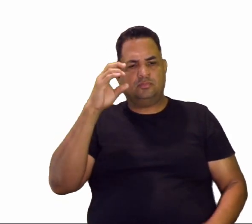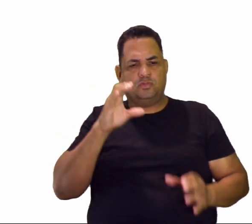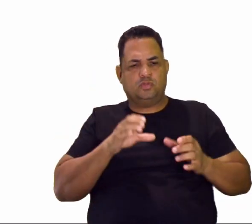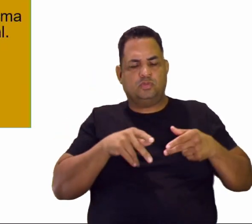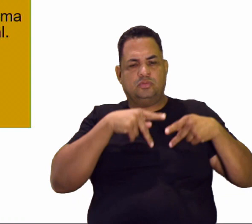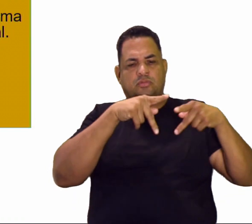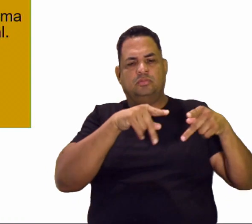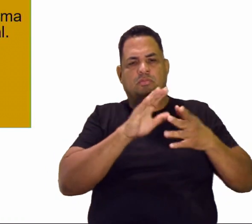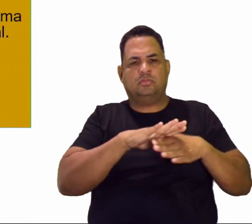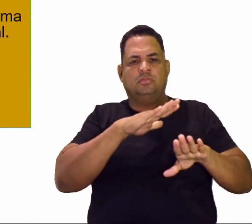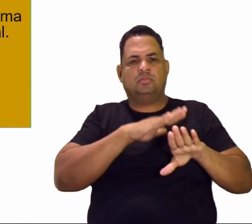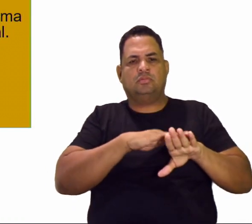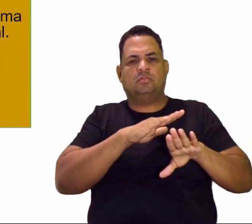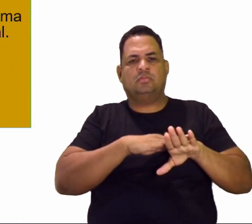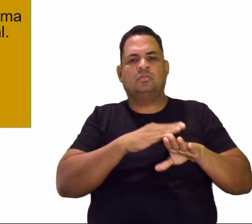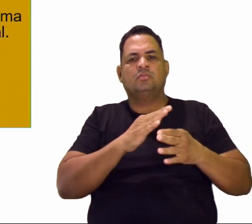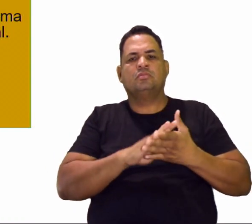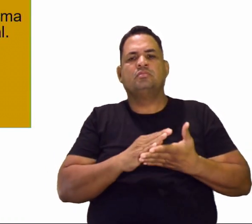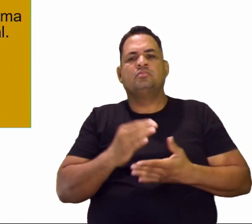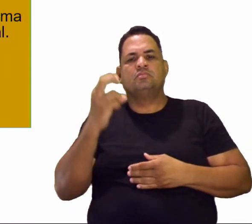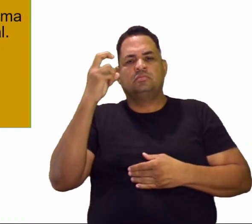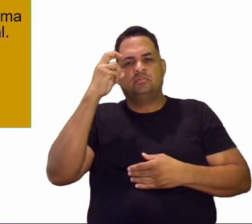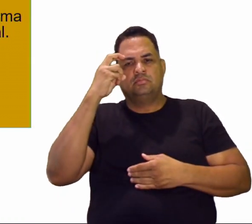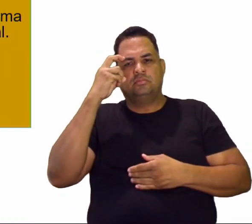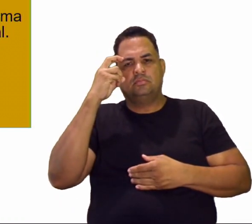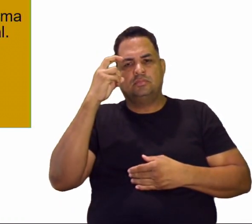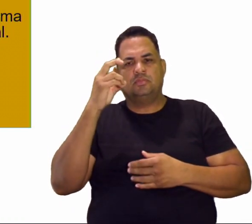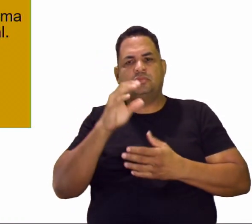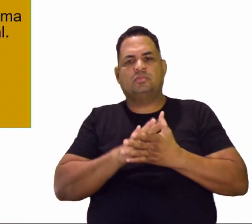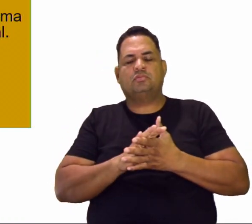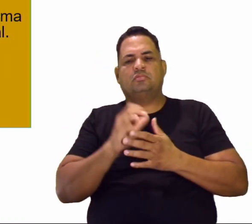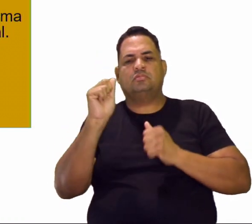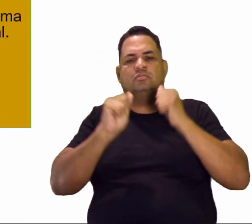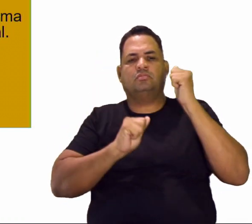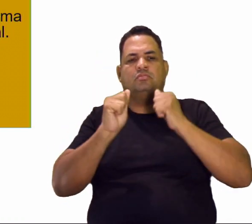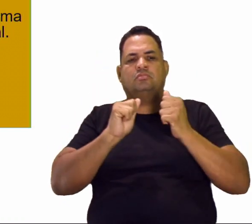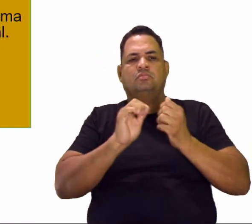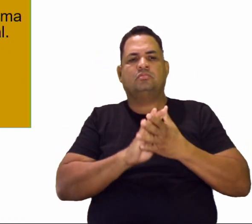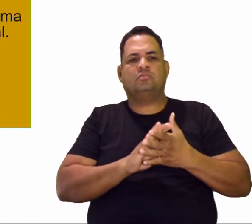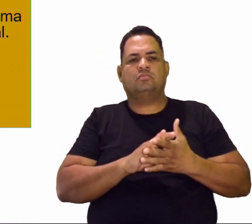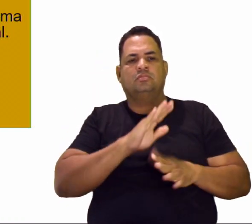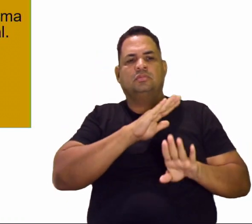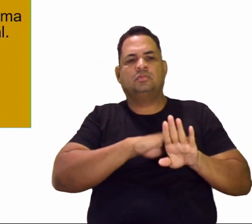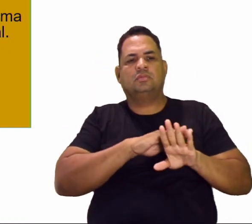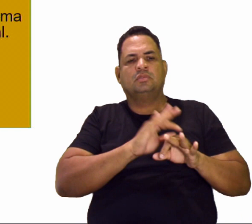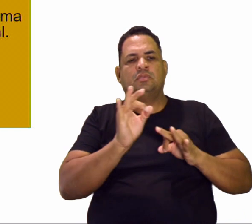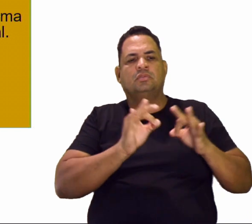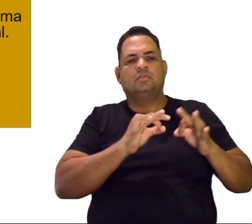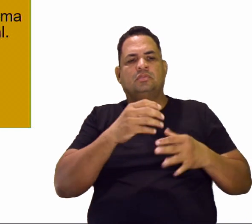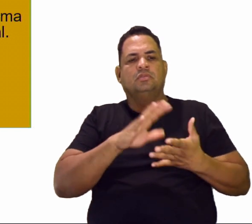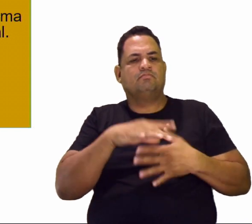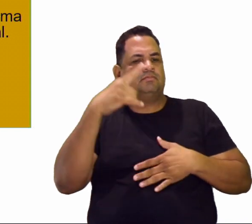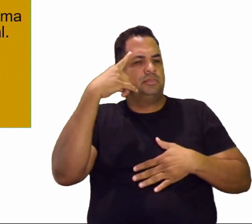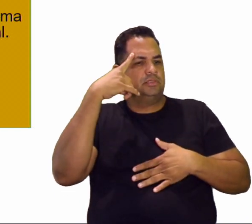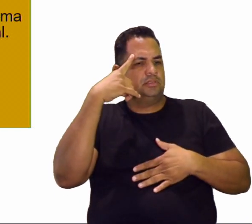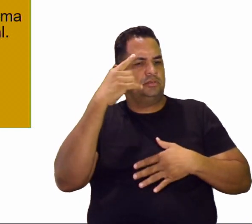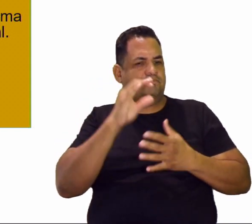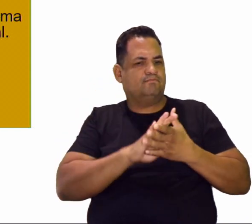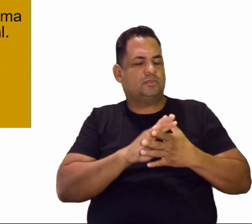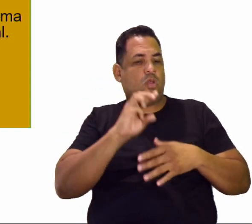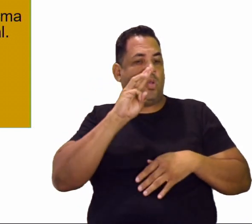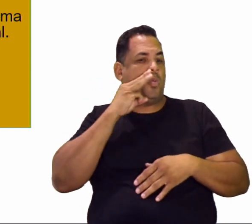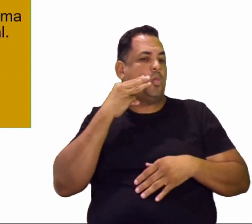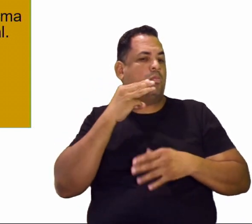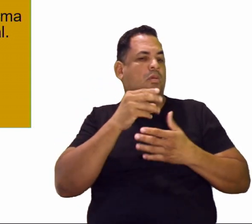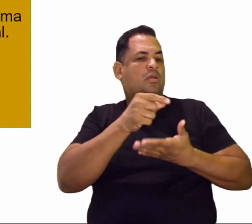indústria cultural. Então, o que é a ideologia? São formas de ser, de pensar e agir. Segundo Marx, o capitalismo